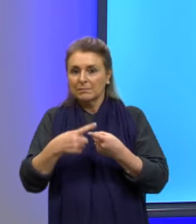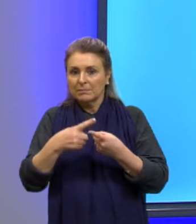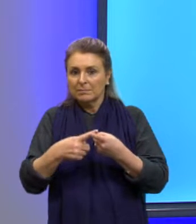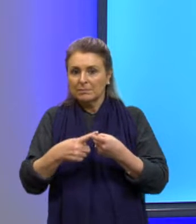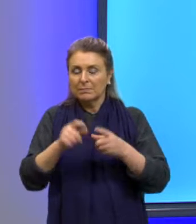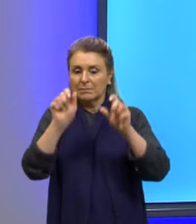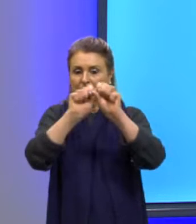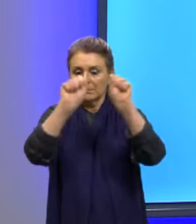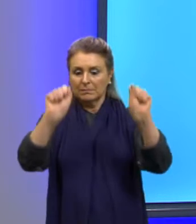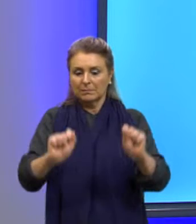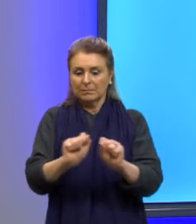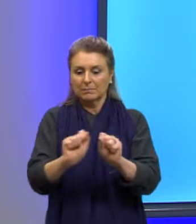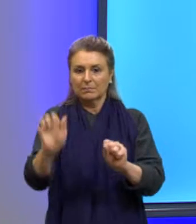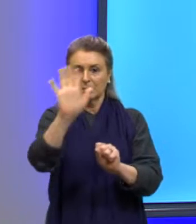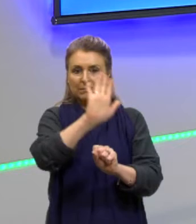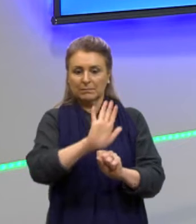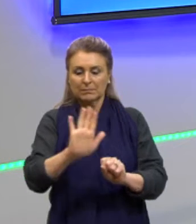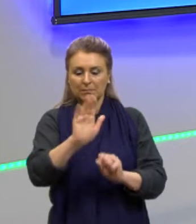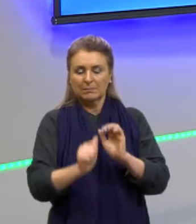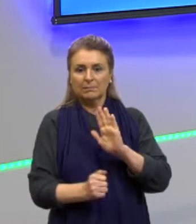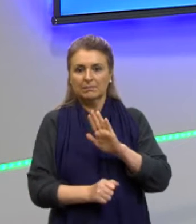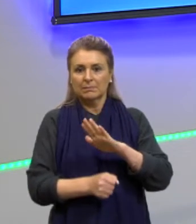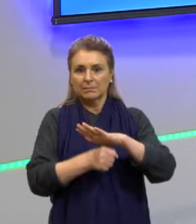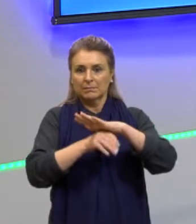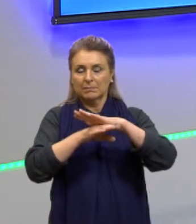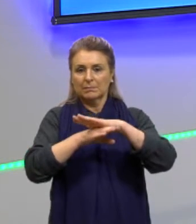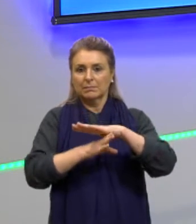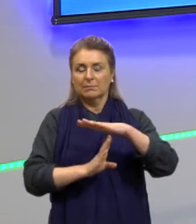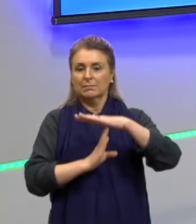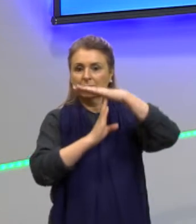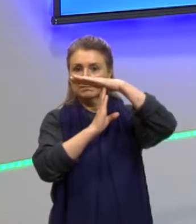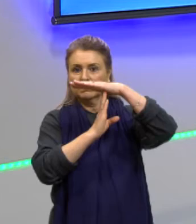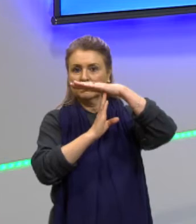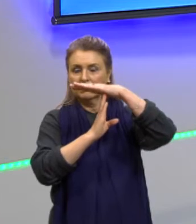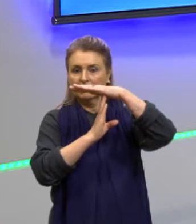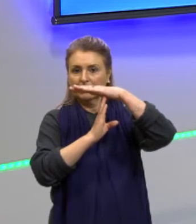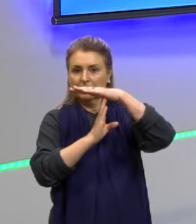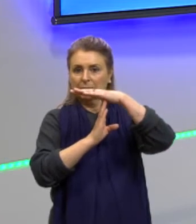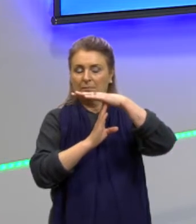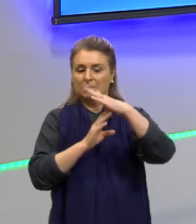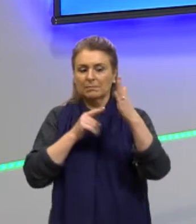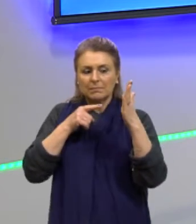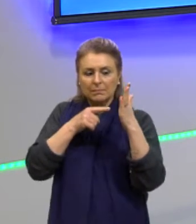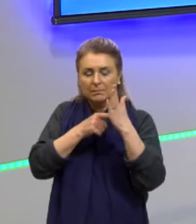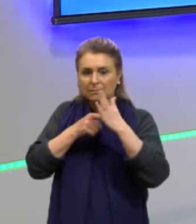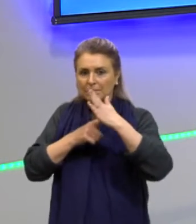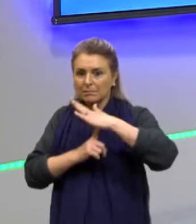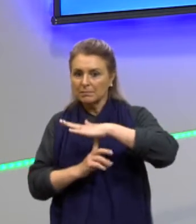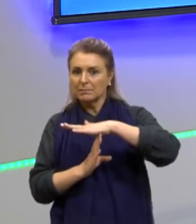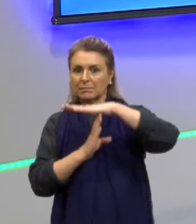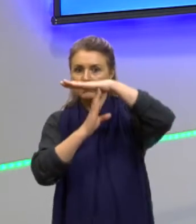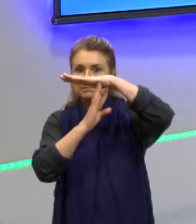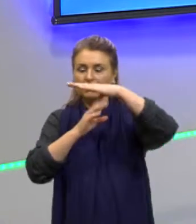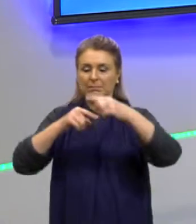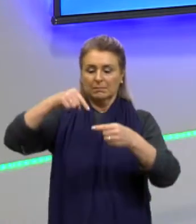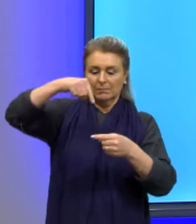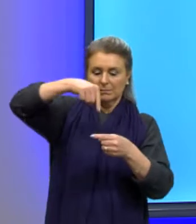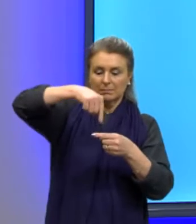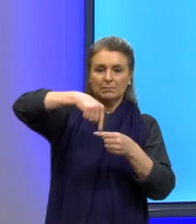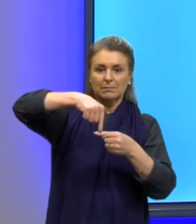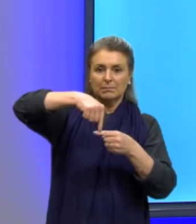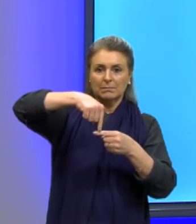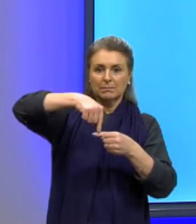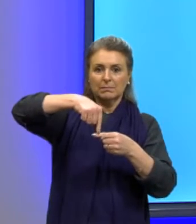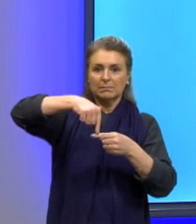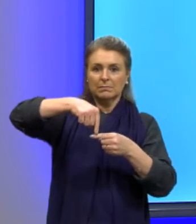área máxima, né? Se está falando de uma área máxima, quem vai me dar esse ponto máximo é o vértice. Então,